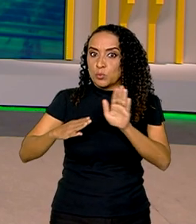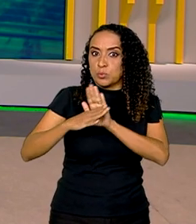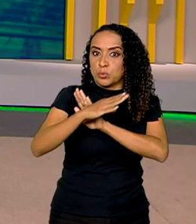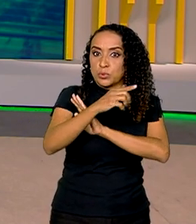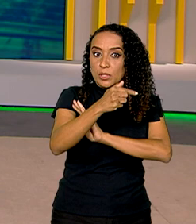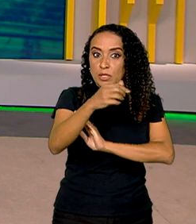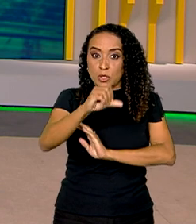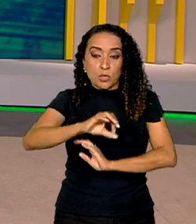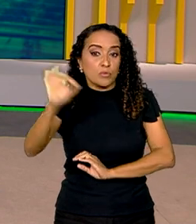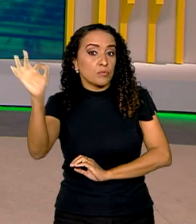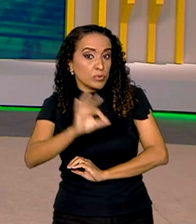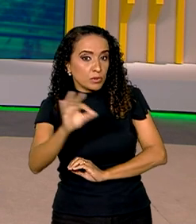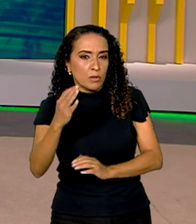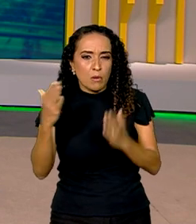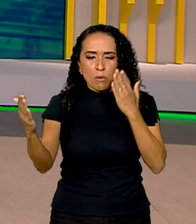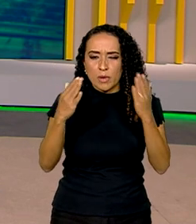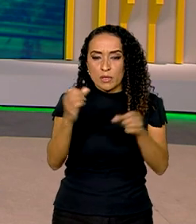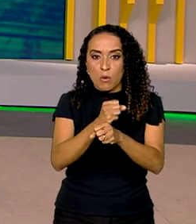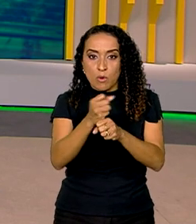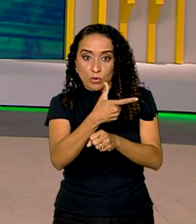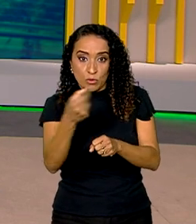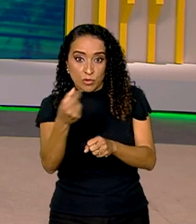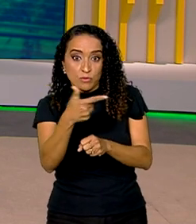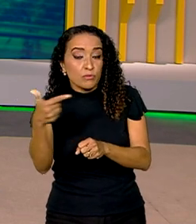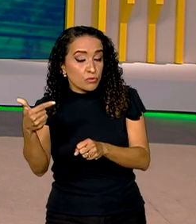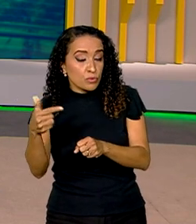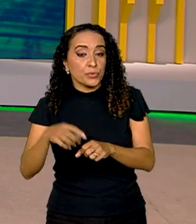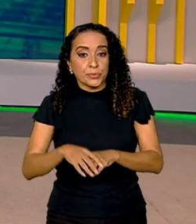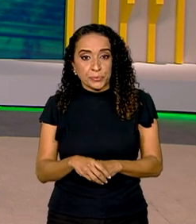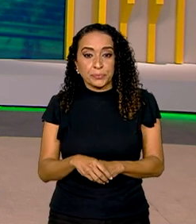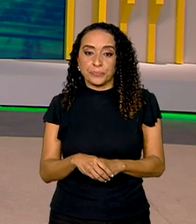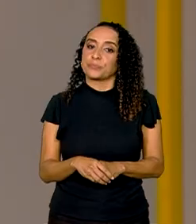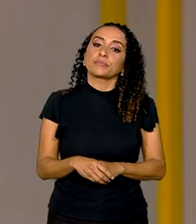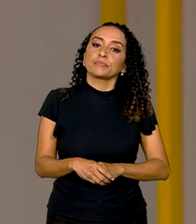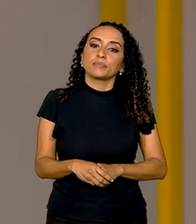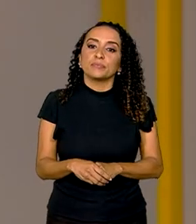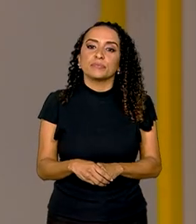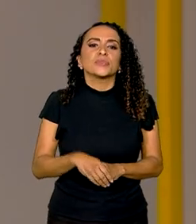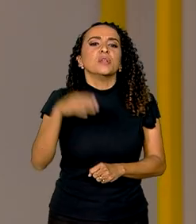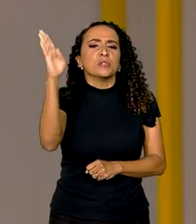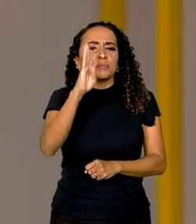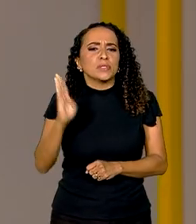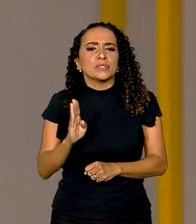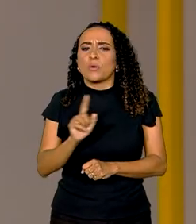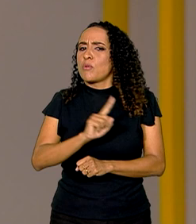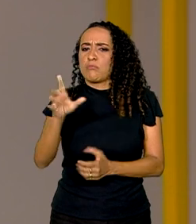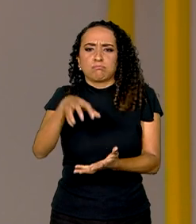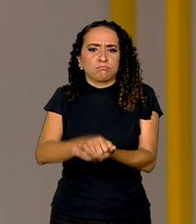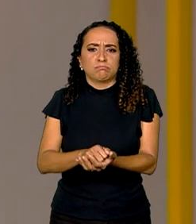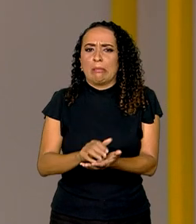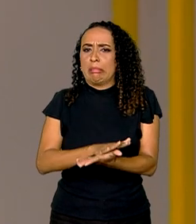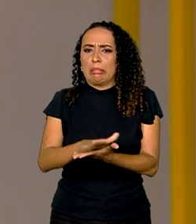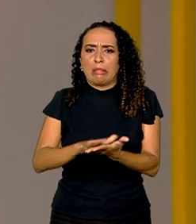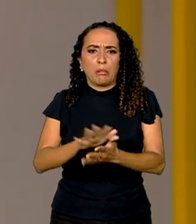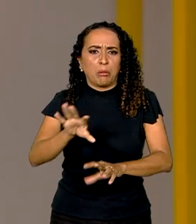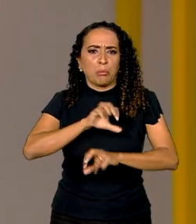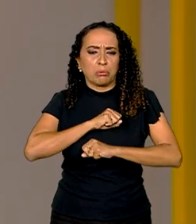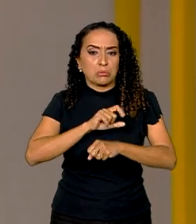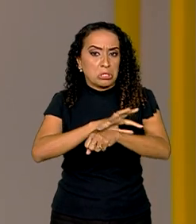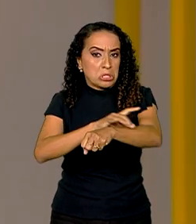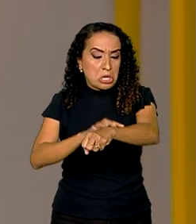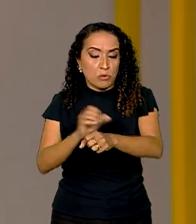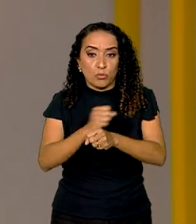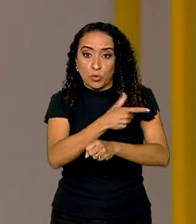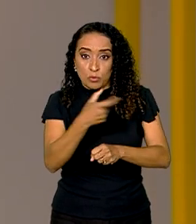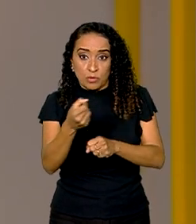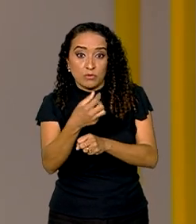79% em comparação com 2022. O Brasil não registrou nenhuma infecção de sarampo em